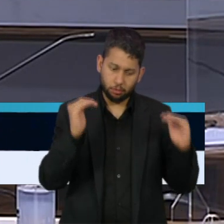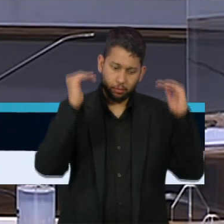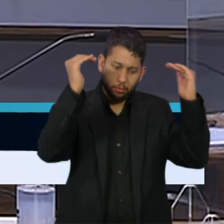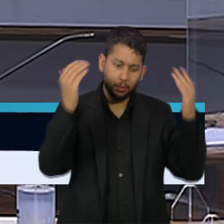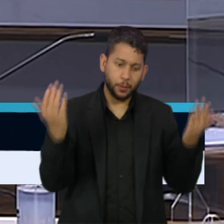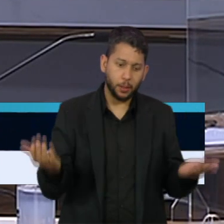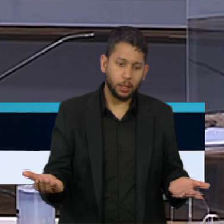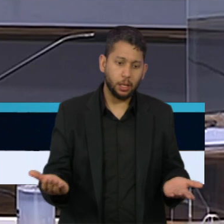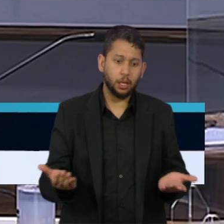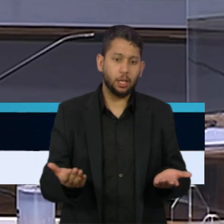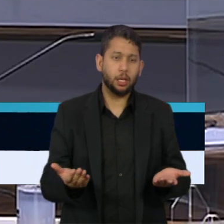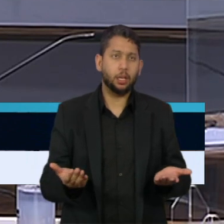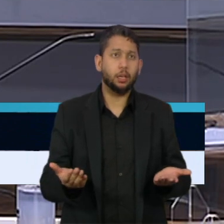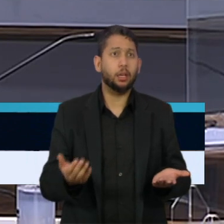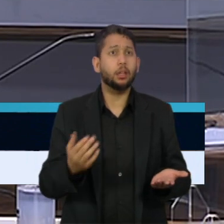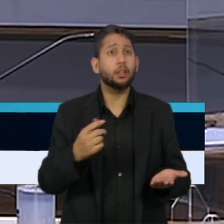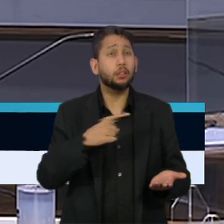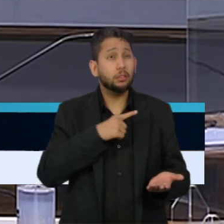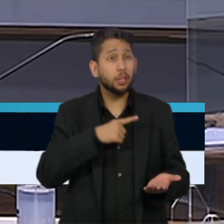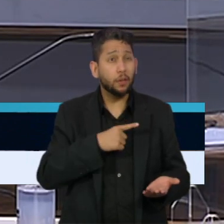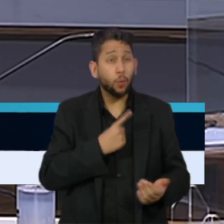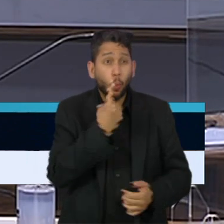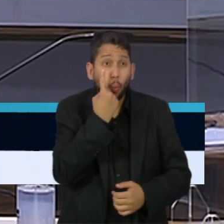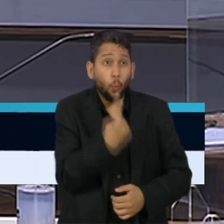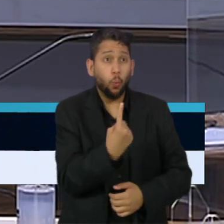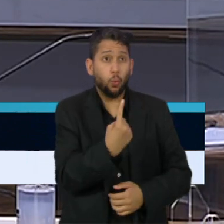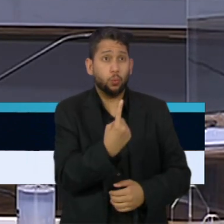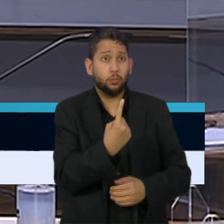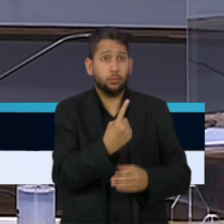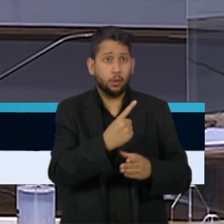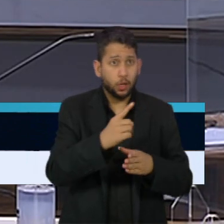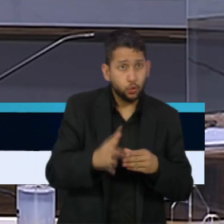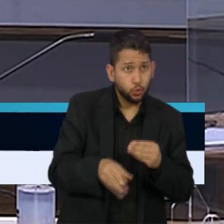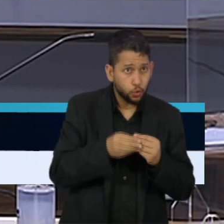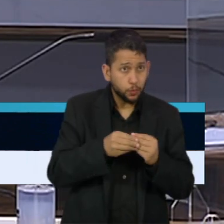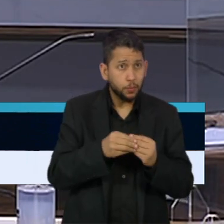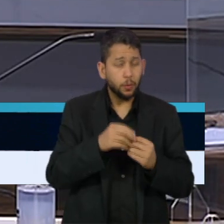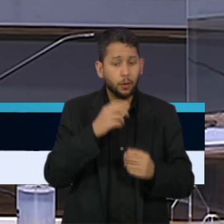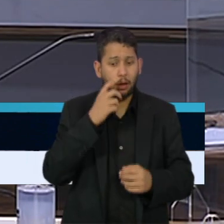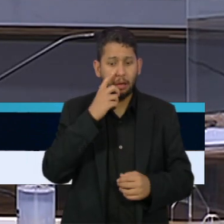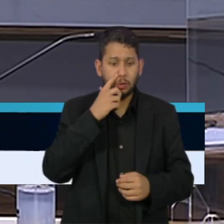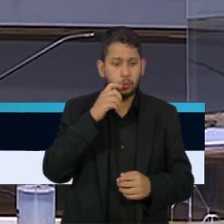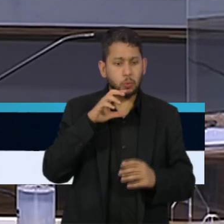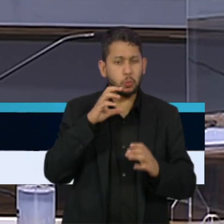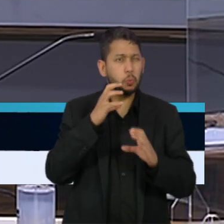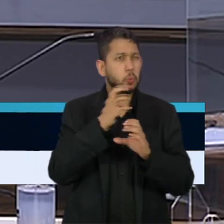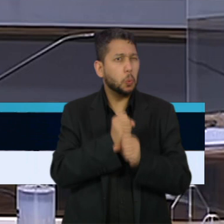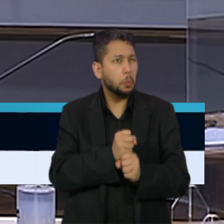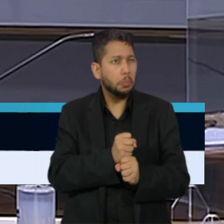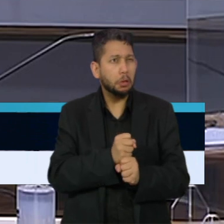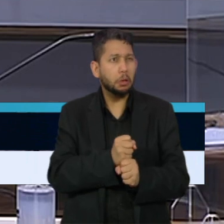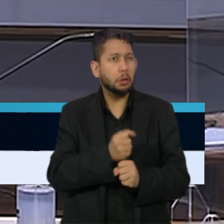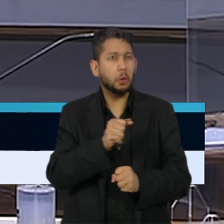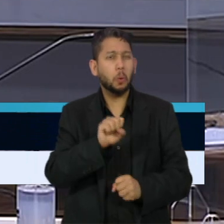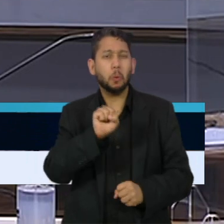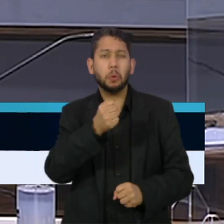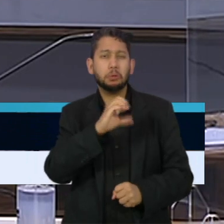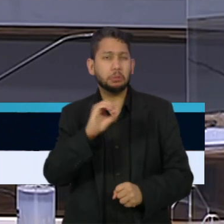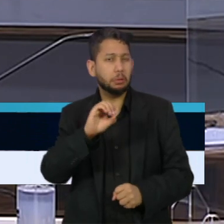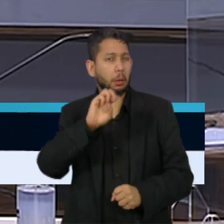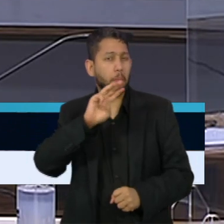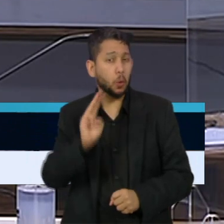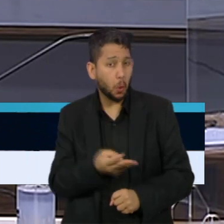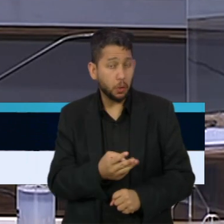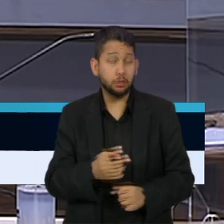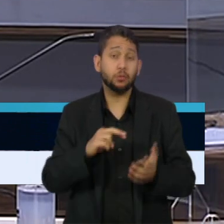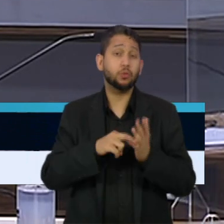teve um aditivo de 80, se não me engano, que 80 milhões, que